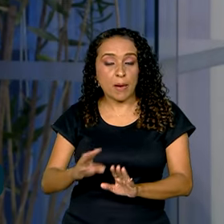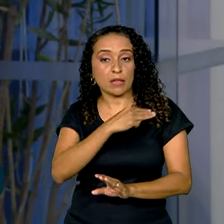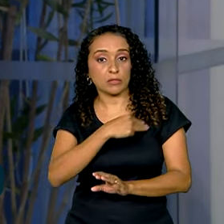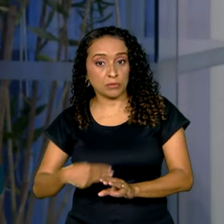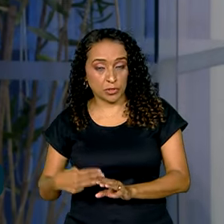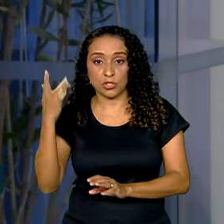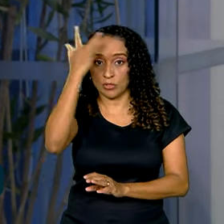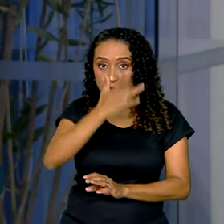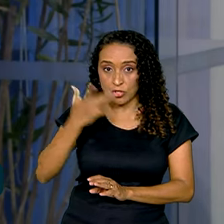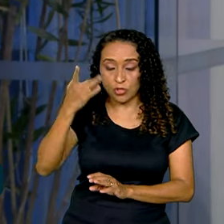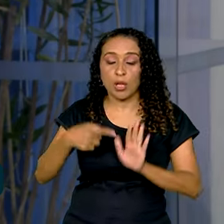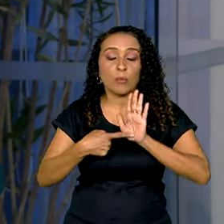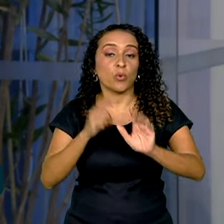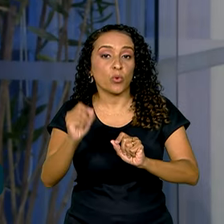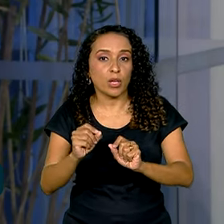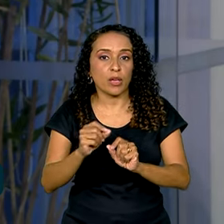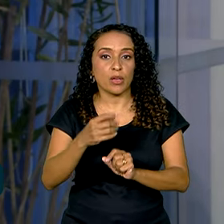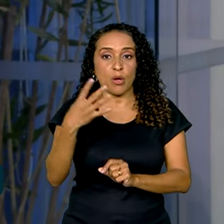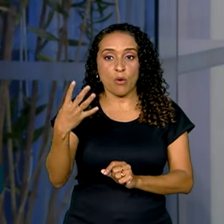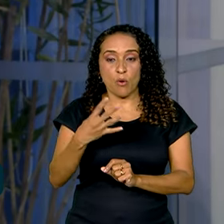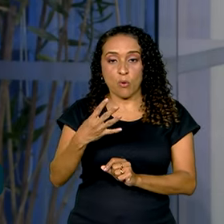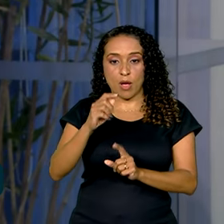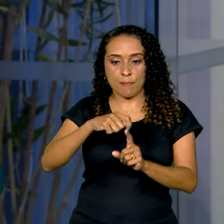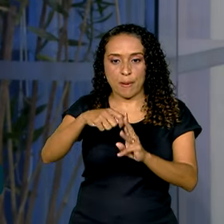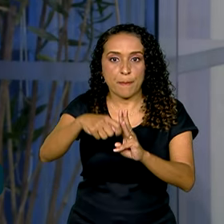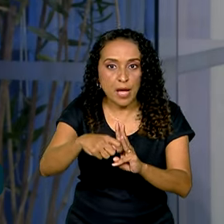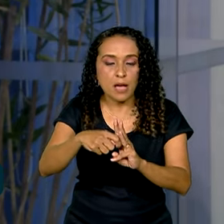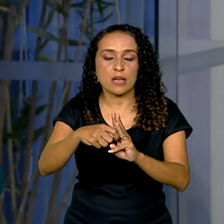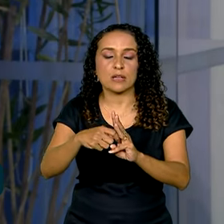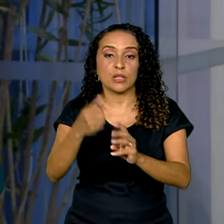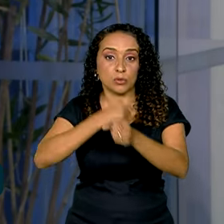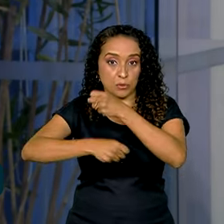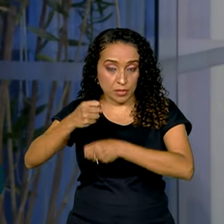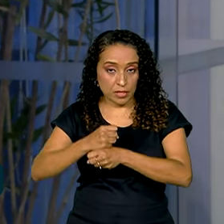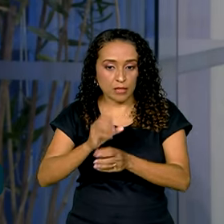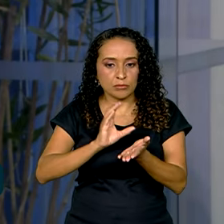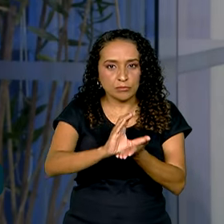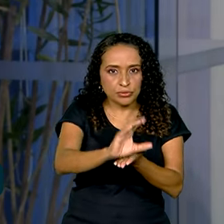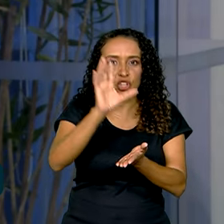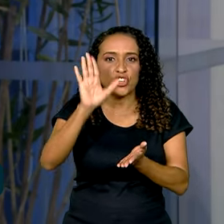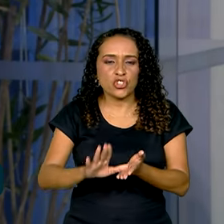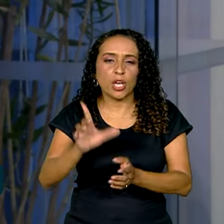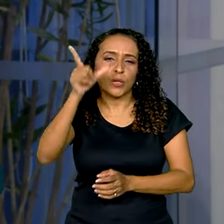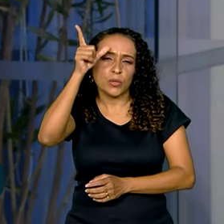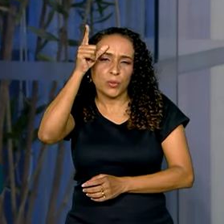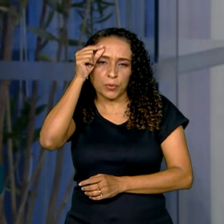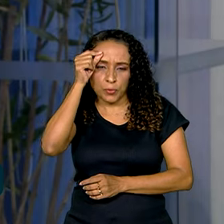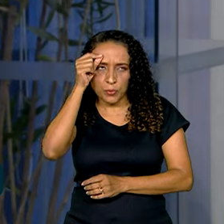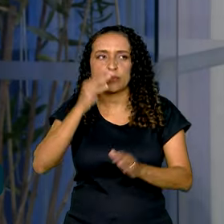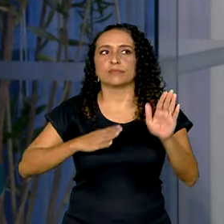Fazenda, Fernando Haddad, destacou que no quarto trimestre, no último trimestre do ano, este investimento já tomou mais fôlego e cresceu